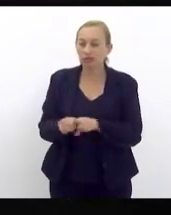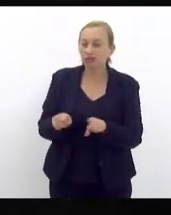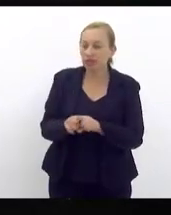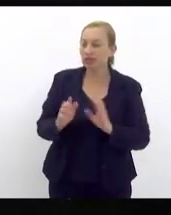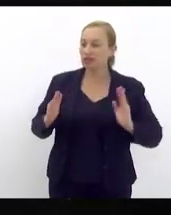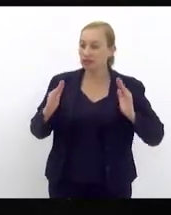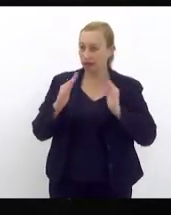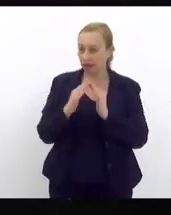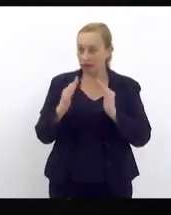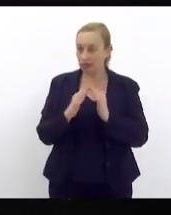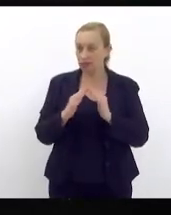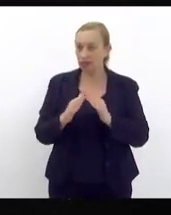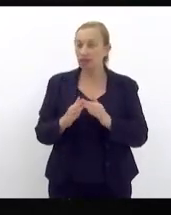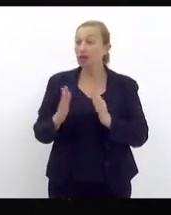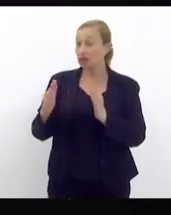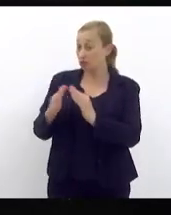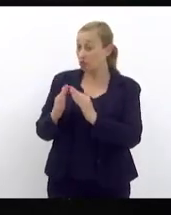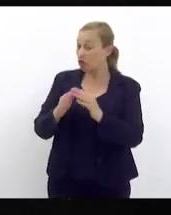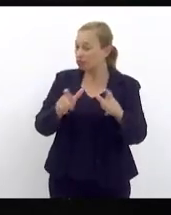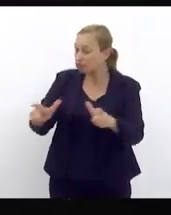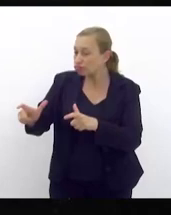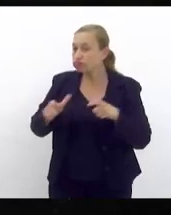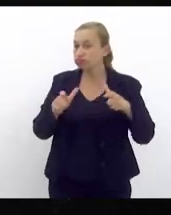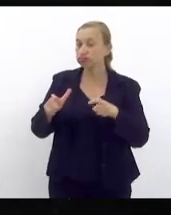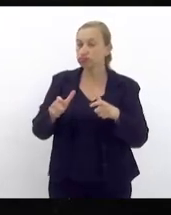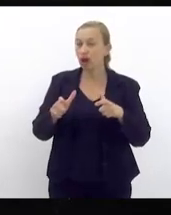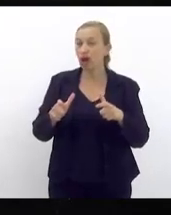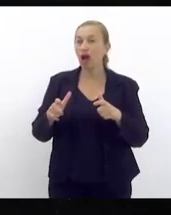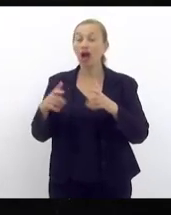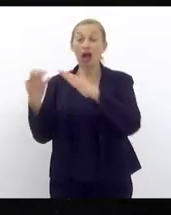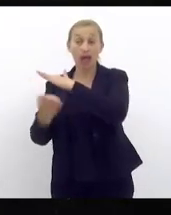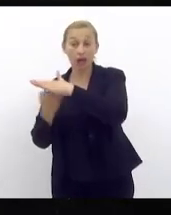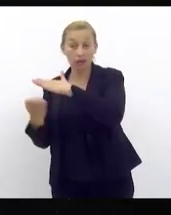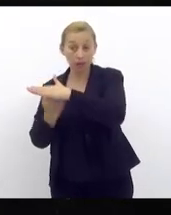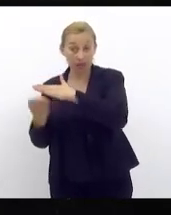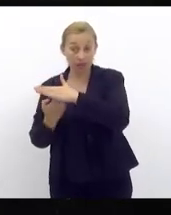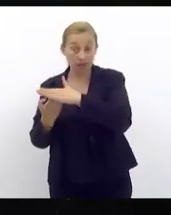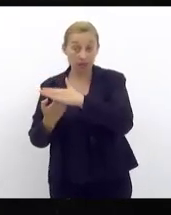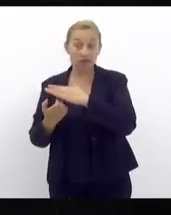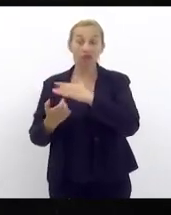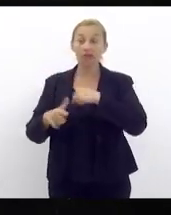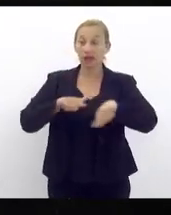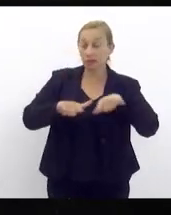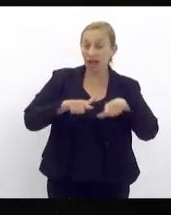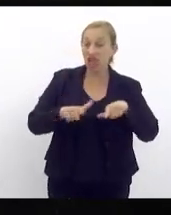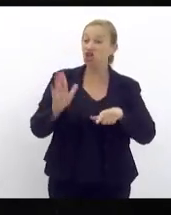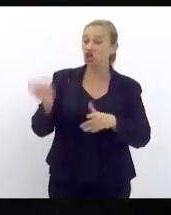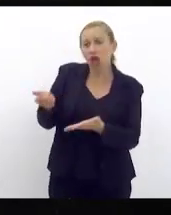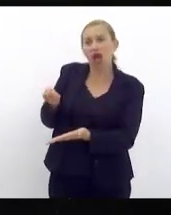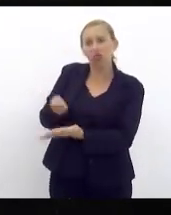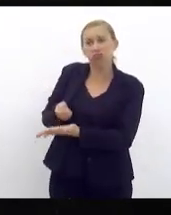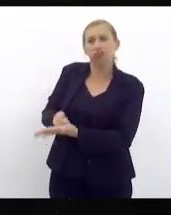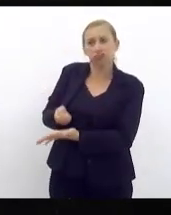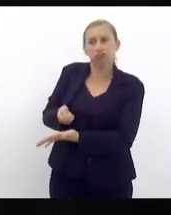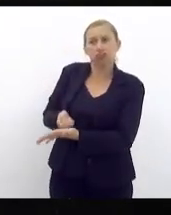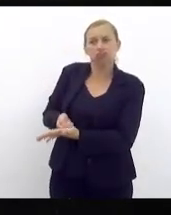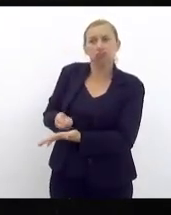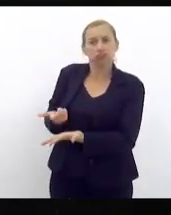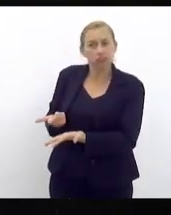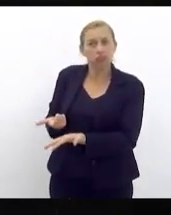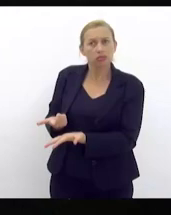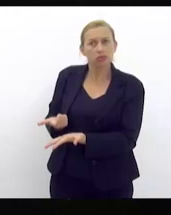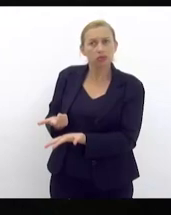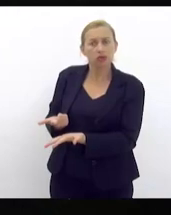dessa casa que residem nessas áreas onde essa empresa tem a concessão que ela já vem cobrando nobre deputado